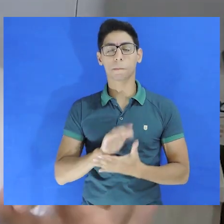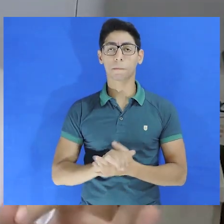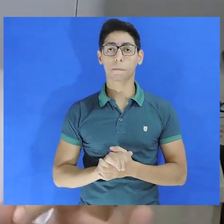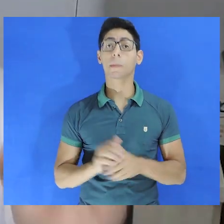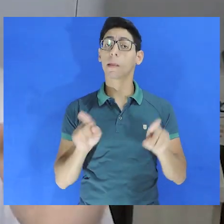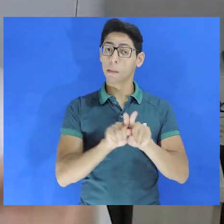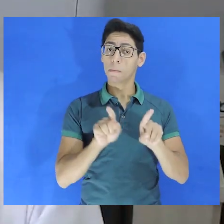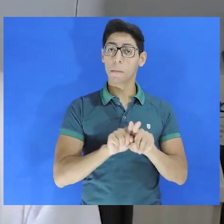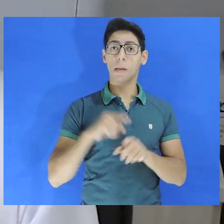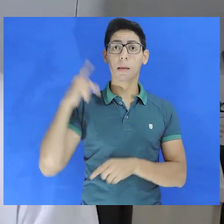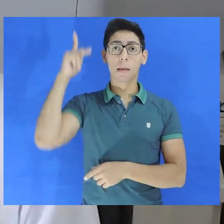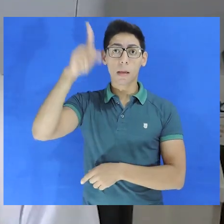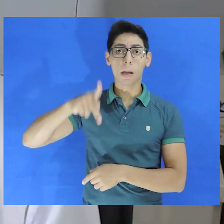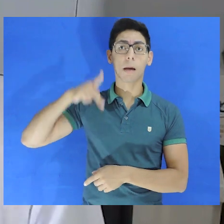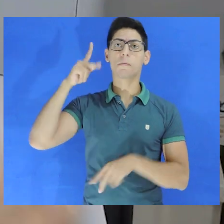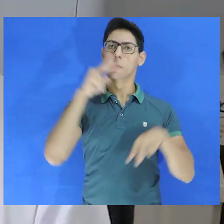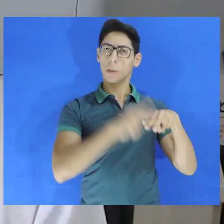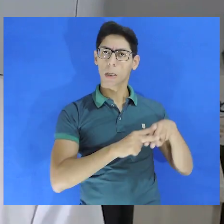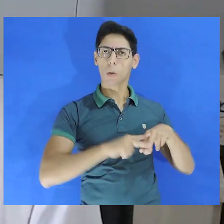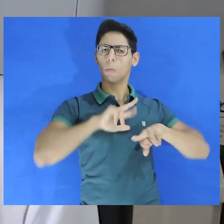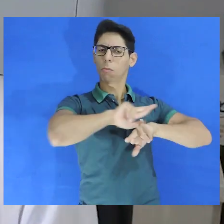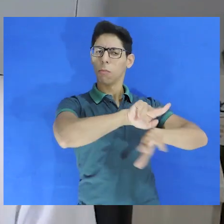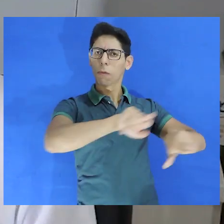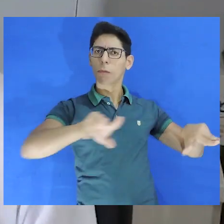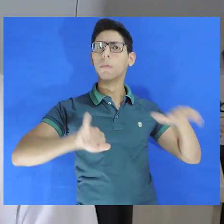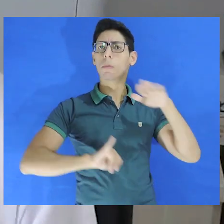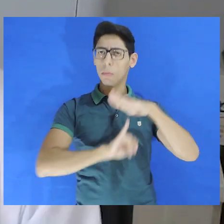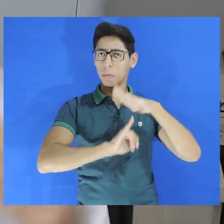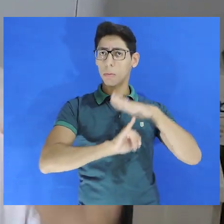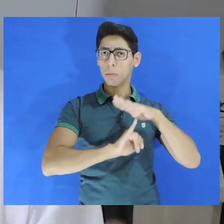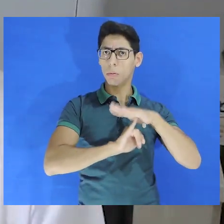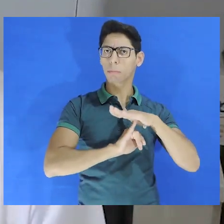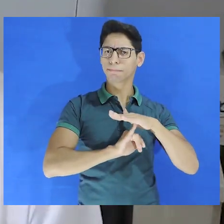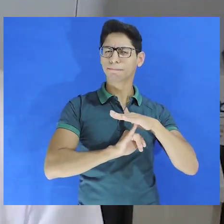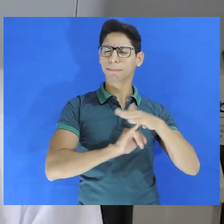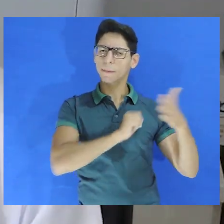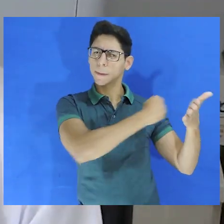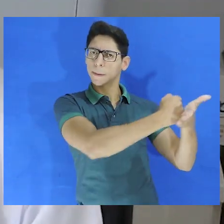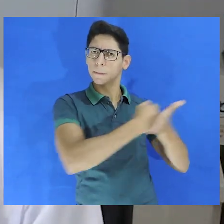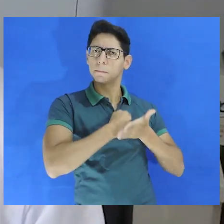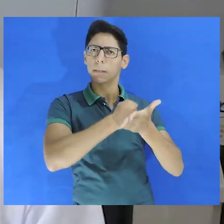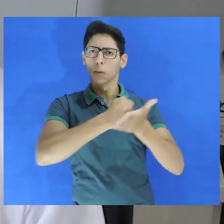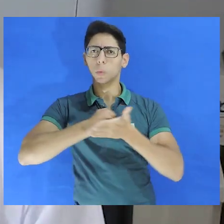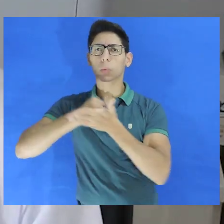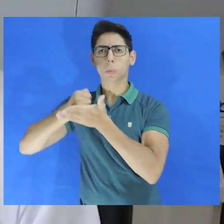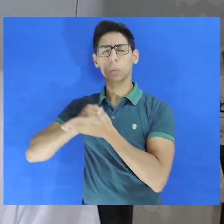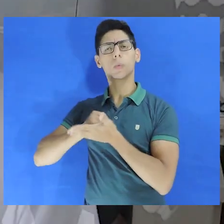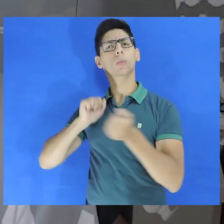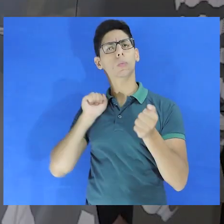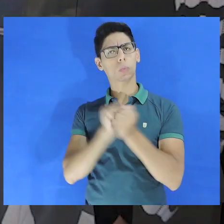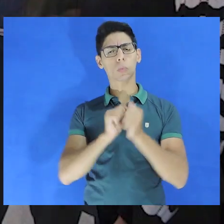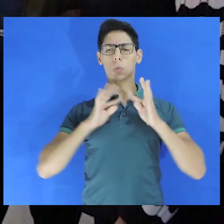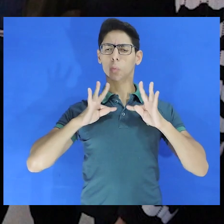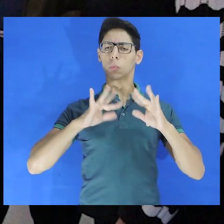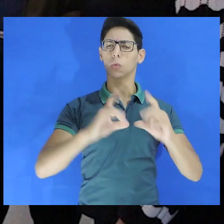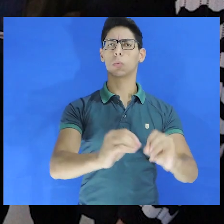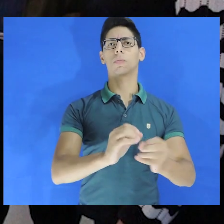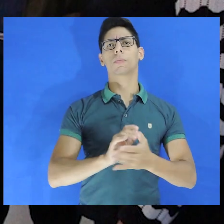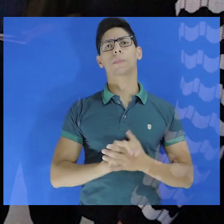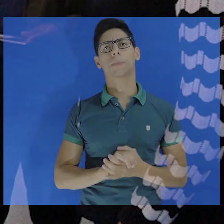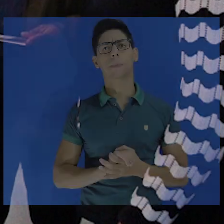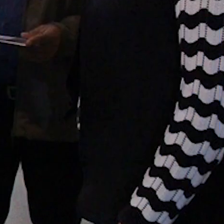E aí, já adiante, não, a pastoral carcerária, assim como várias outras instituições, mas a pastoral carcerária é uma grande parceira de todas as defensoras públicas.